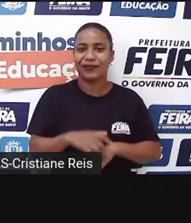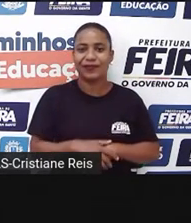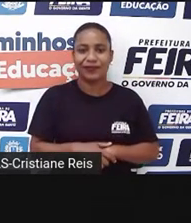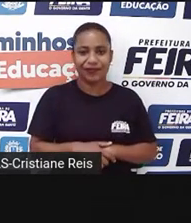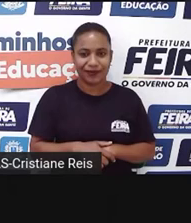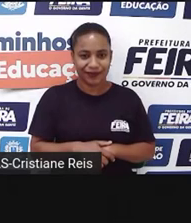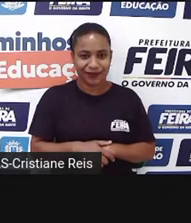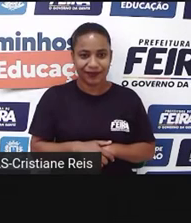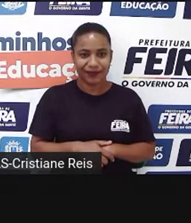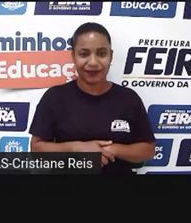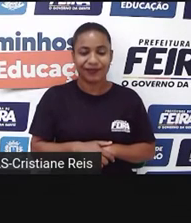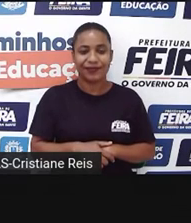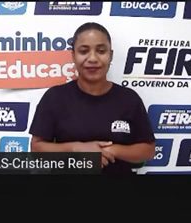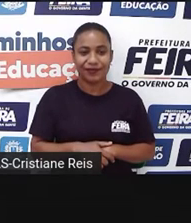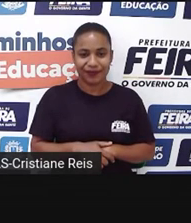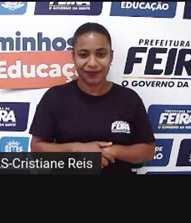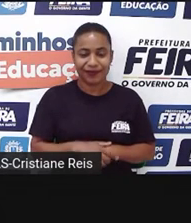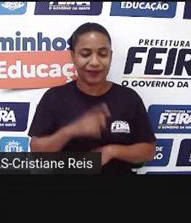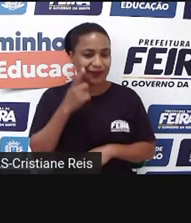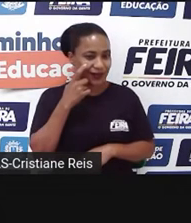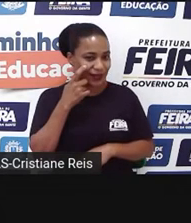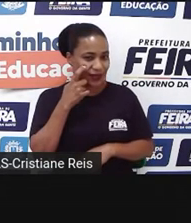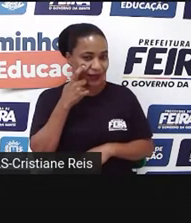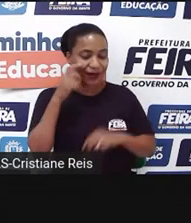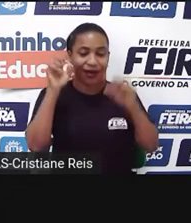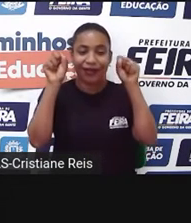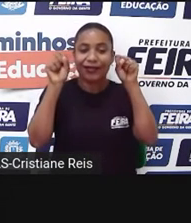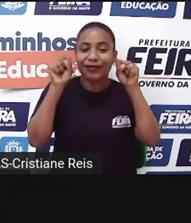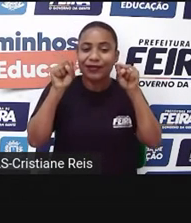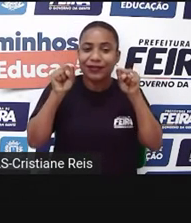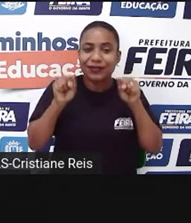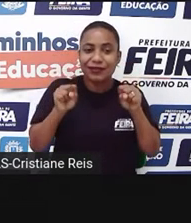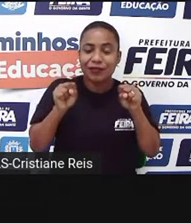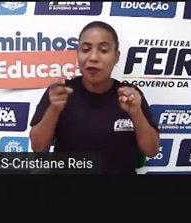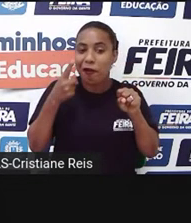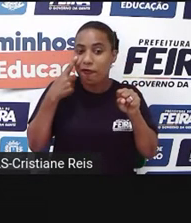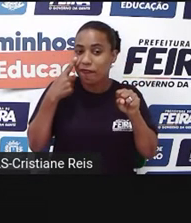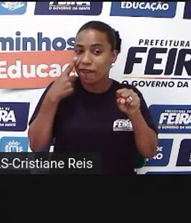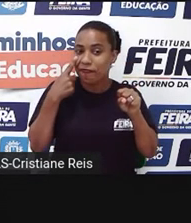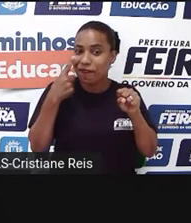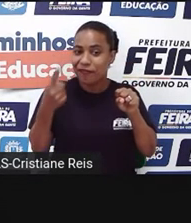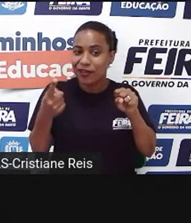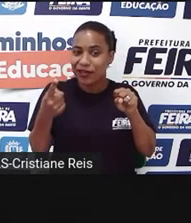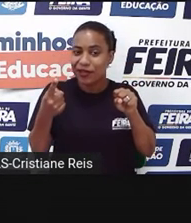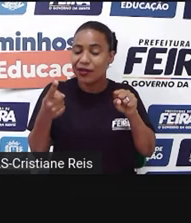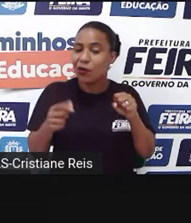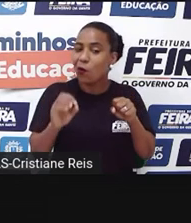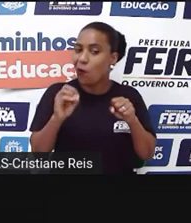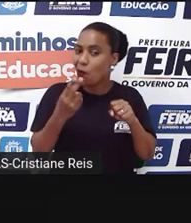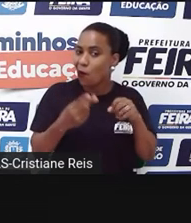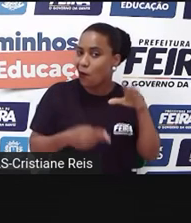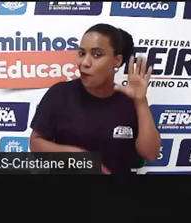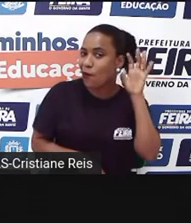What did they hear? O que é que a testemunha, né? Viu ou ouviu?